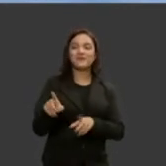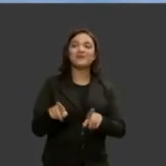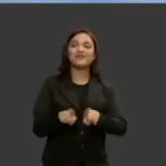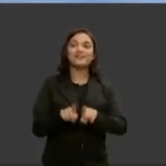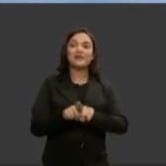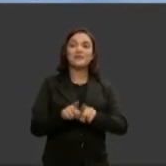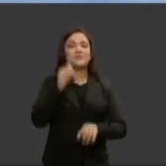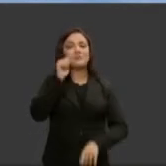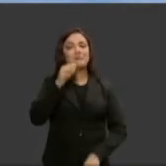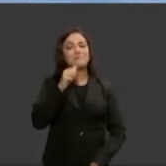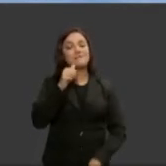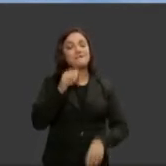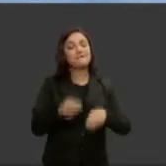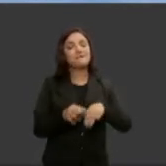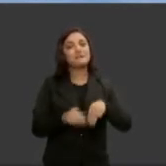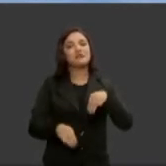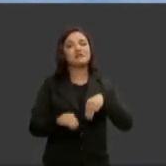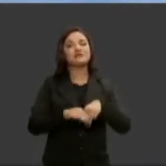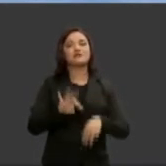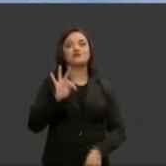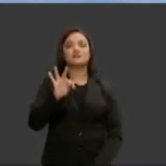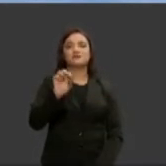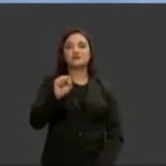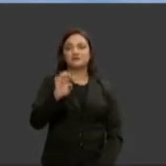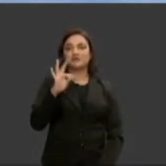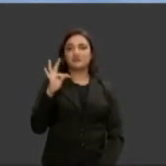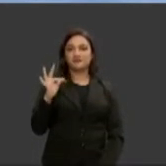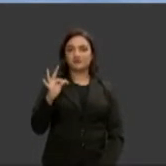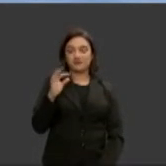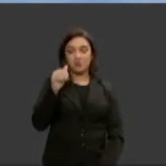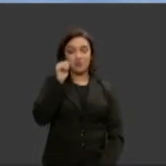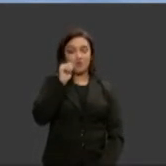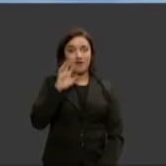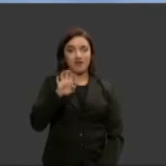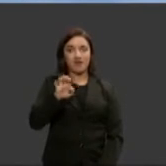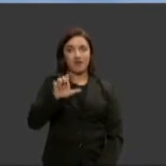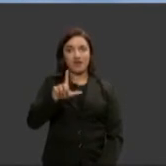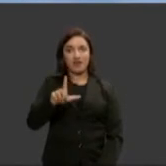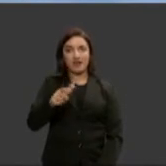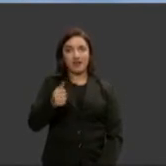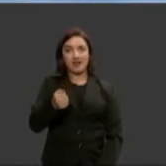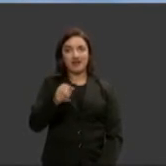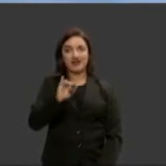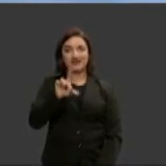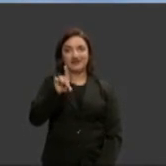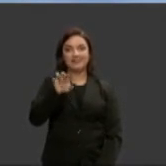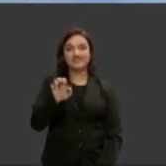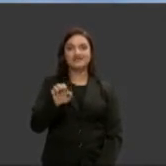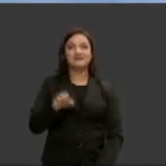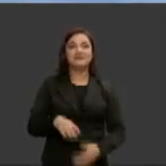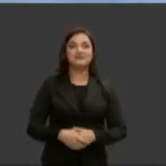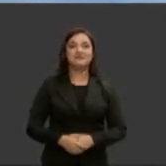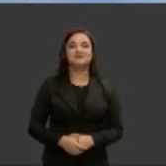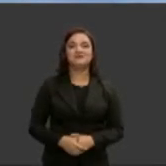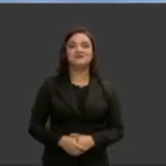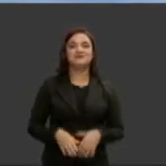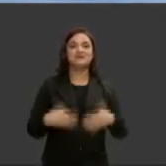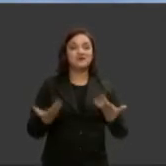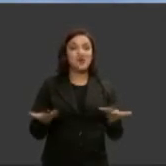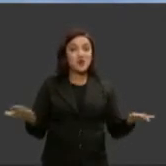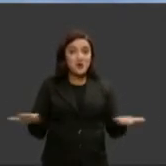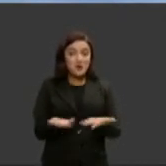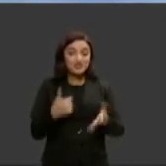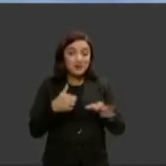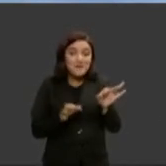ministra do Tribunal Superior do Trabalho Delaide Alves senhoras eu preparei hoje uma